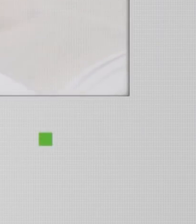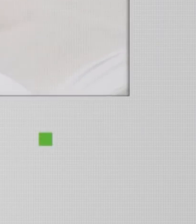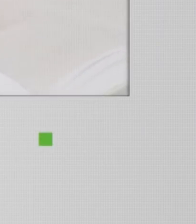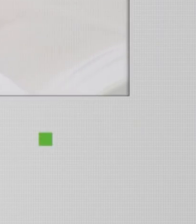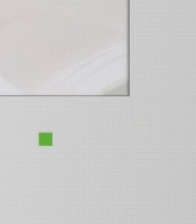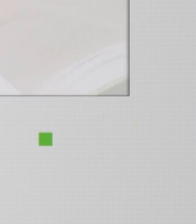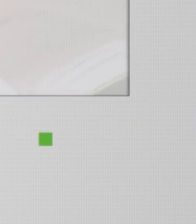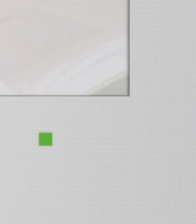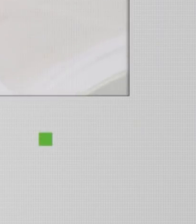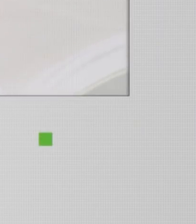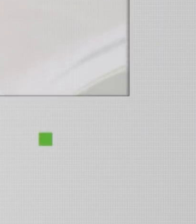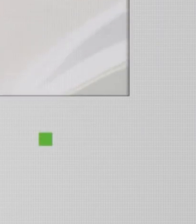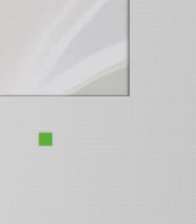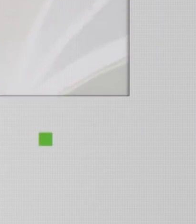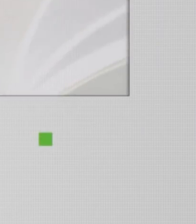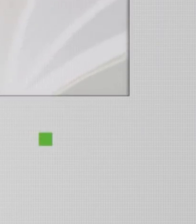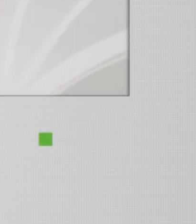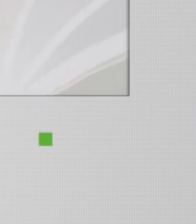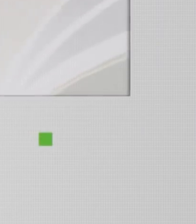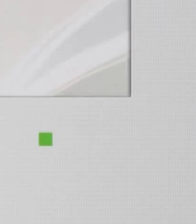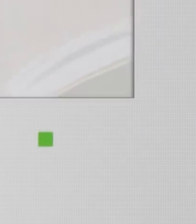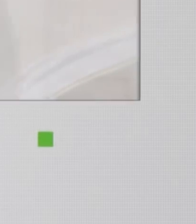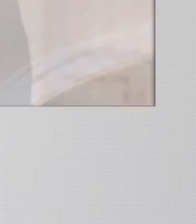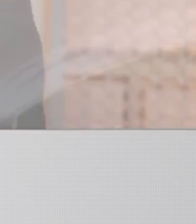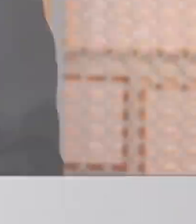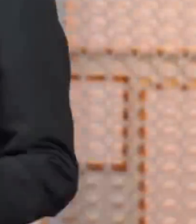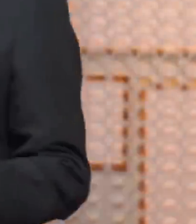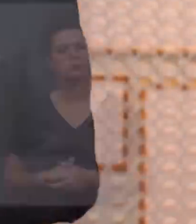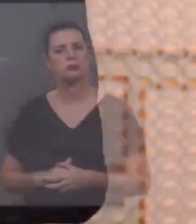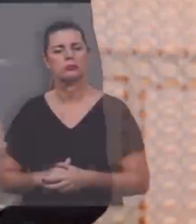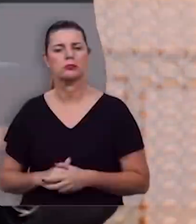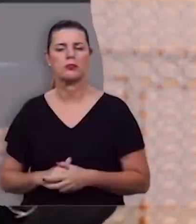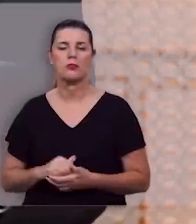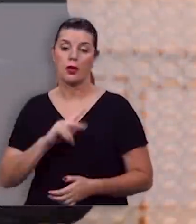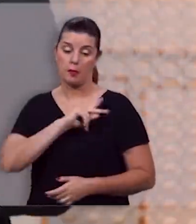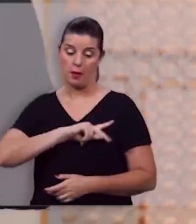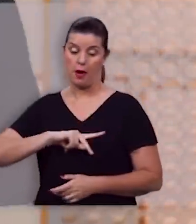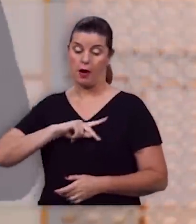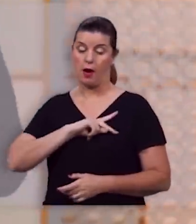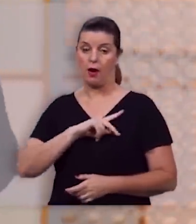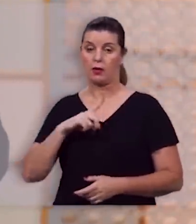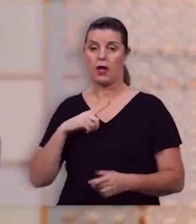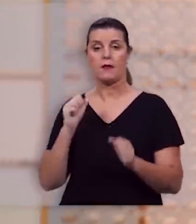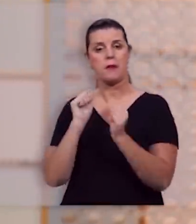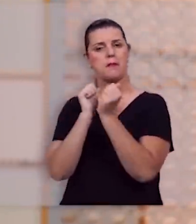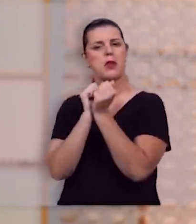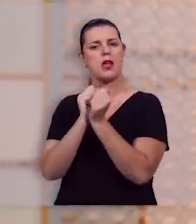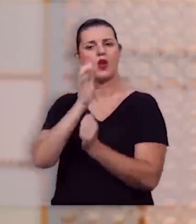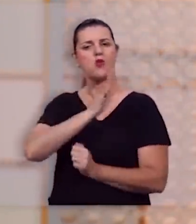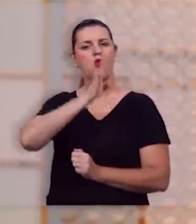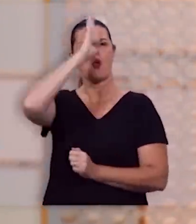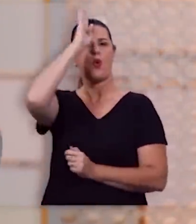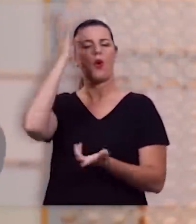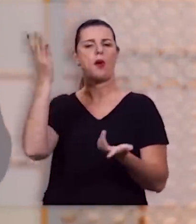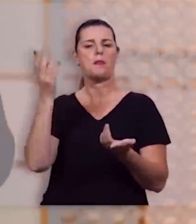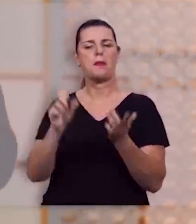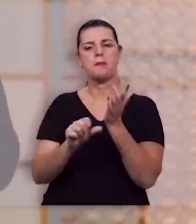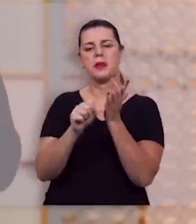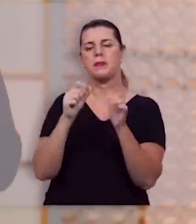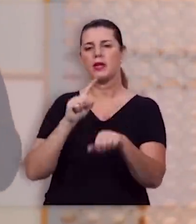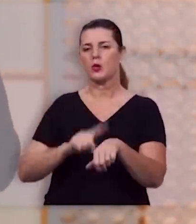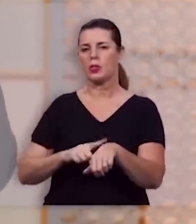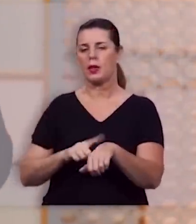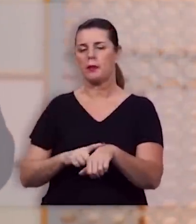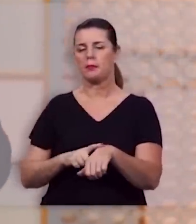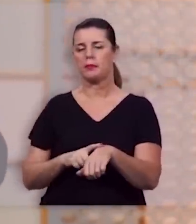a igreja ea si mesmo se entregou por ela após o paulo estava preso em roma na sua primeira prisão